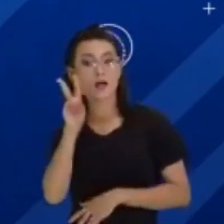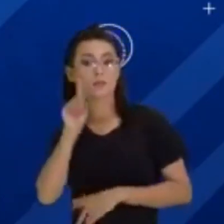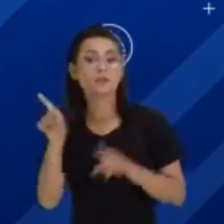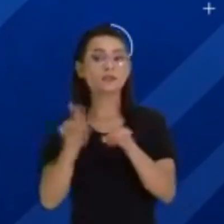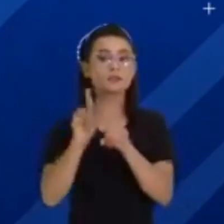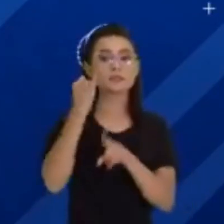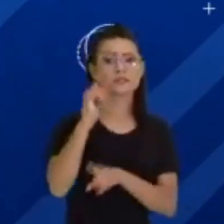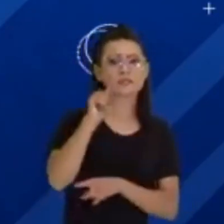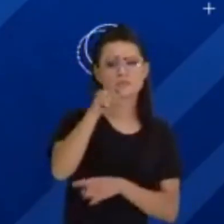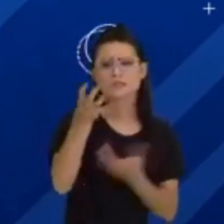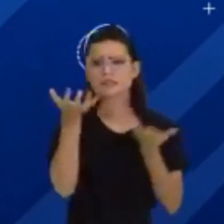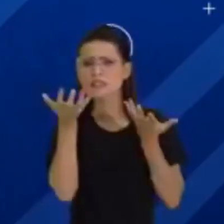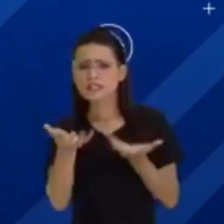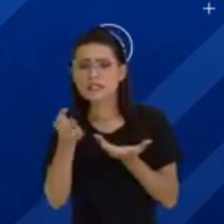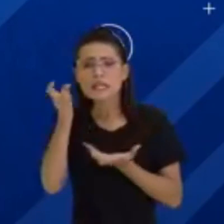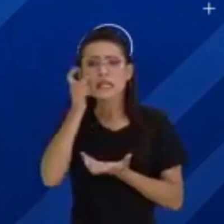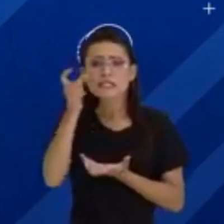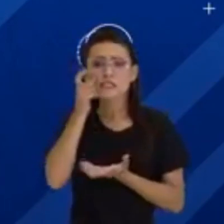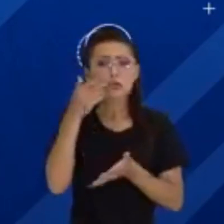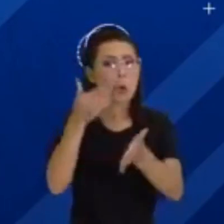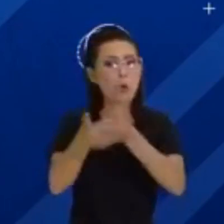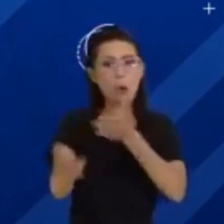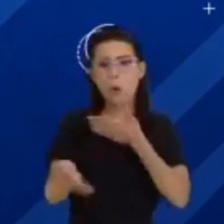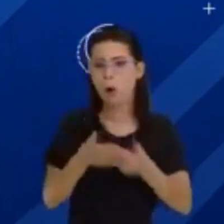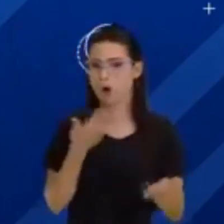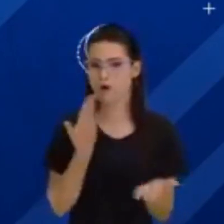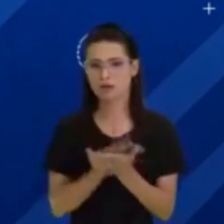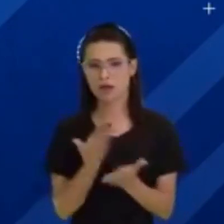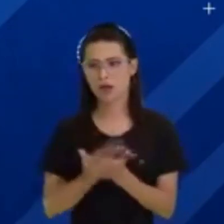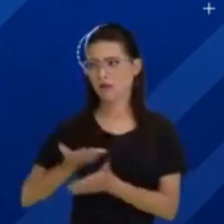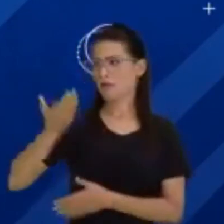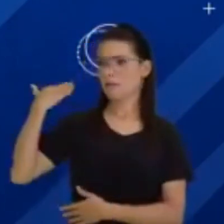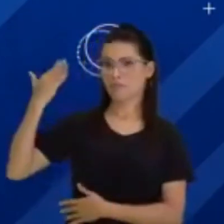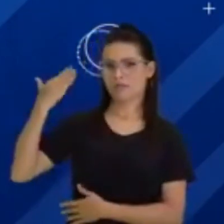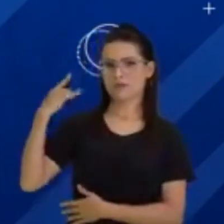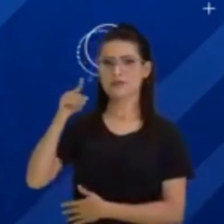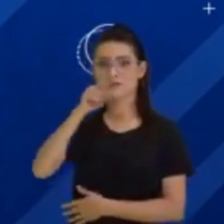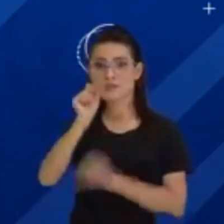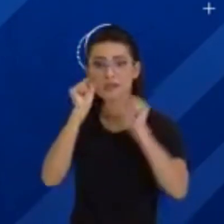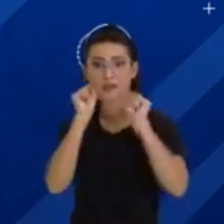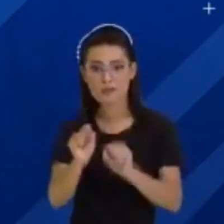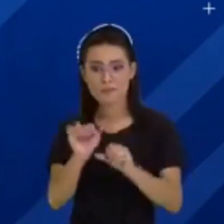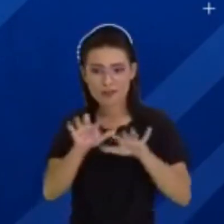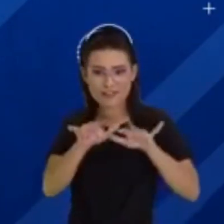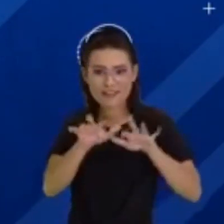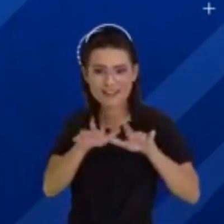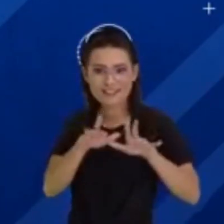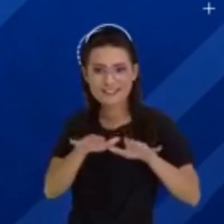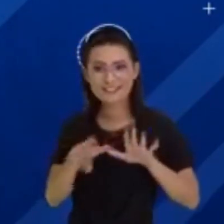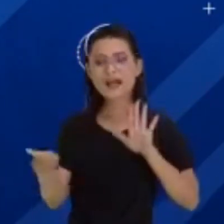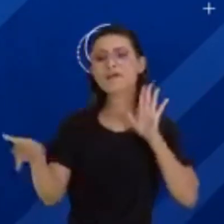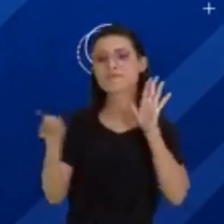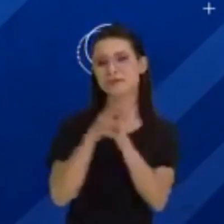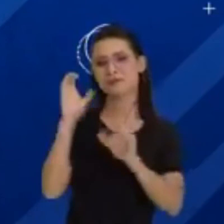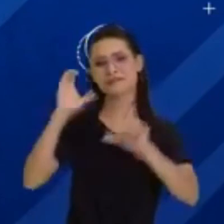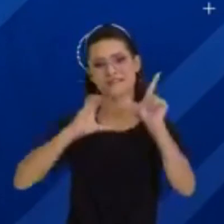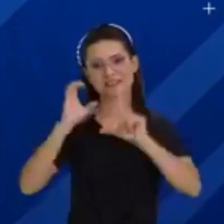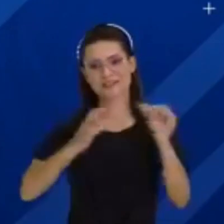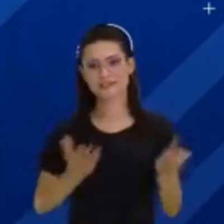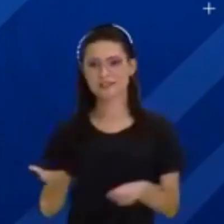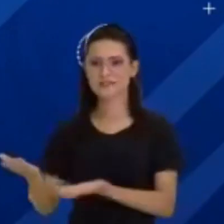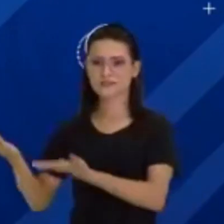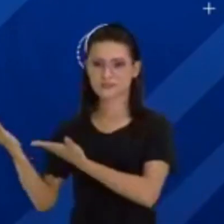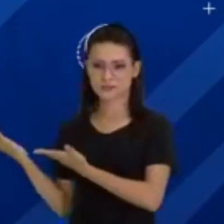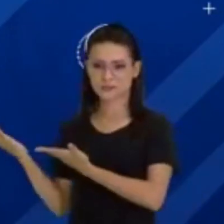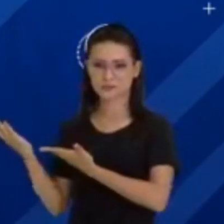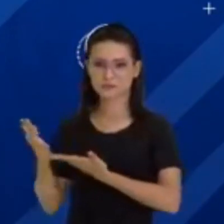quiser assistir qualquer uma das aulas, você pode ir no Portal Cultura, www.portalcultura.com